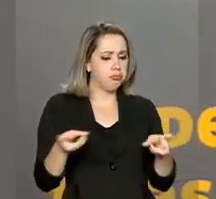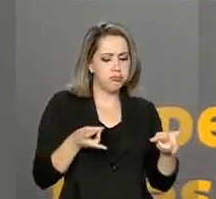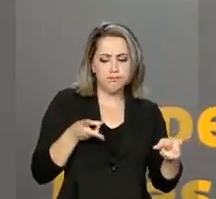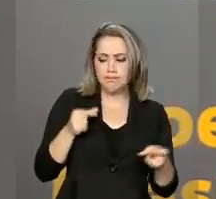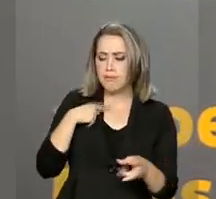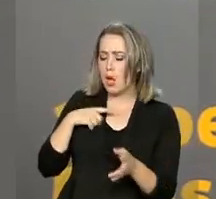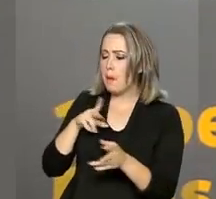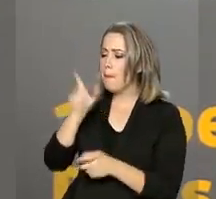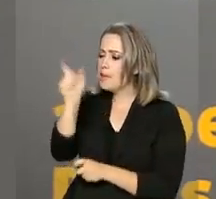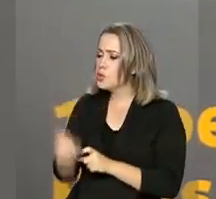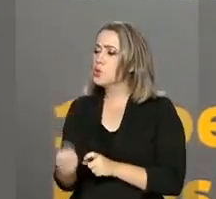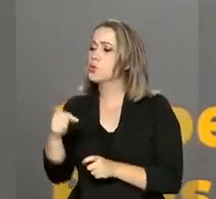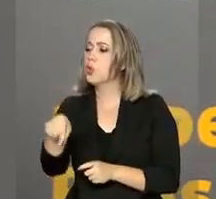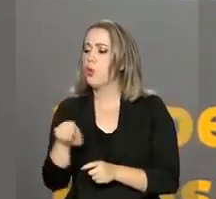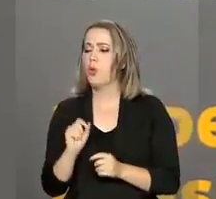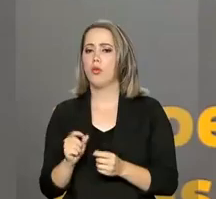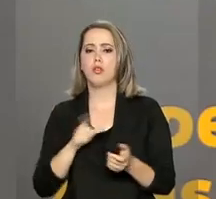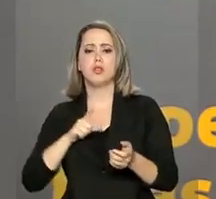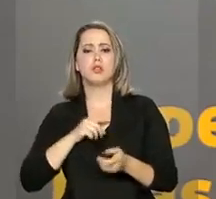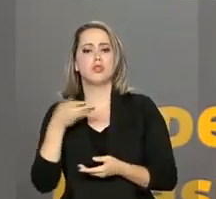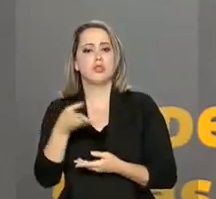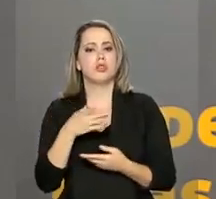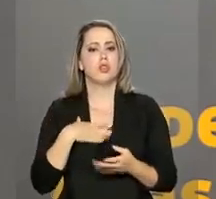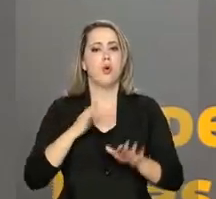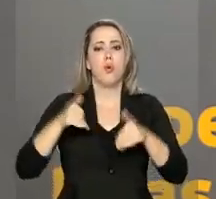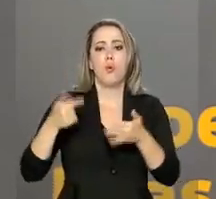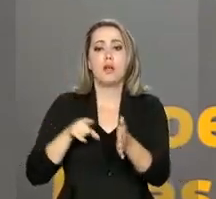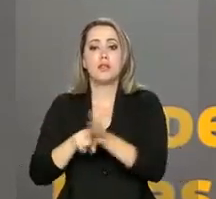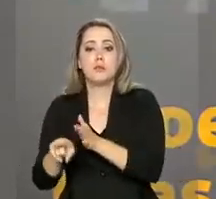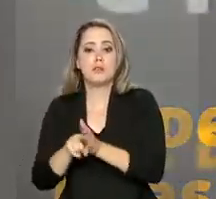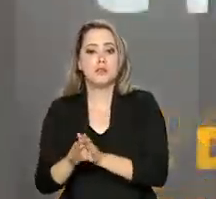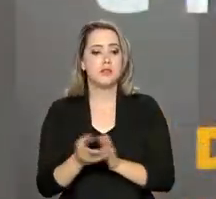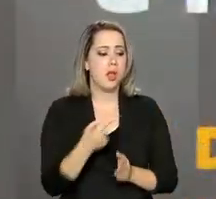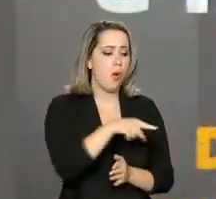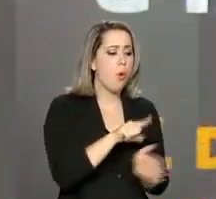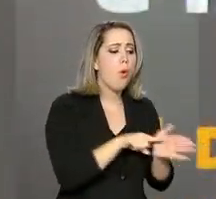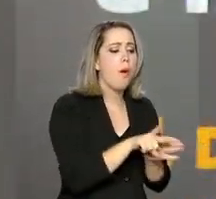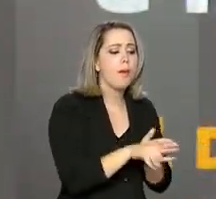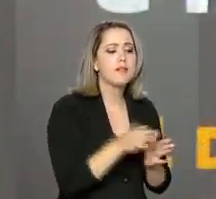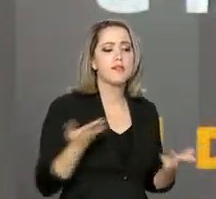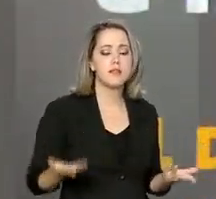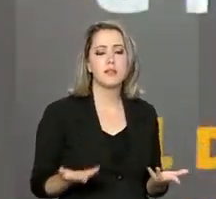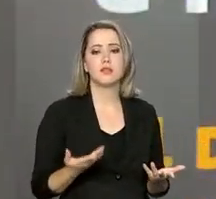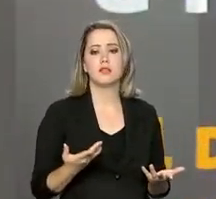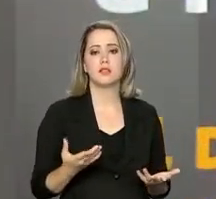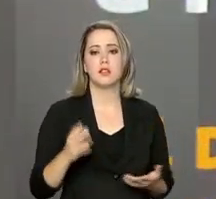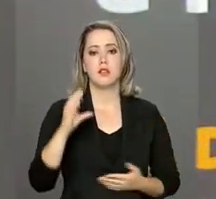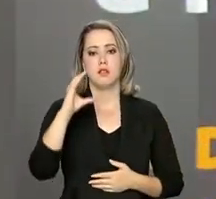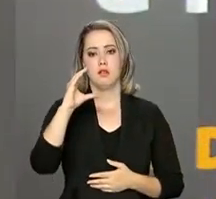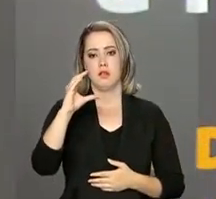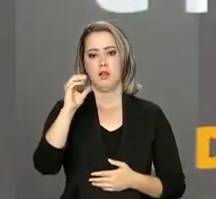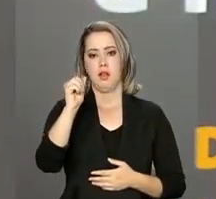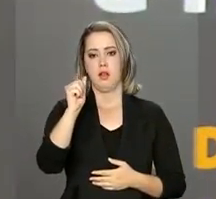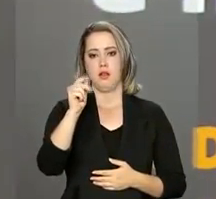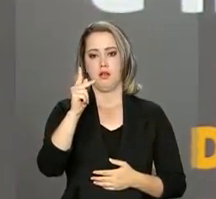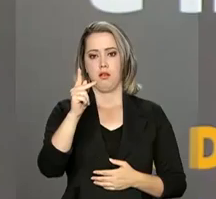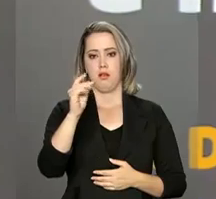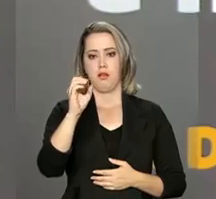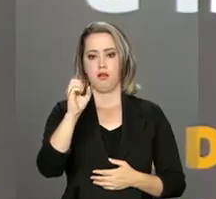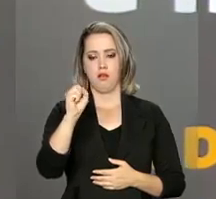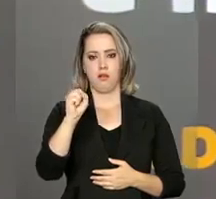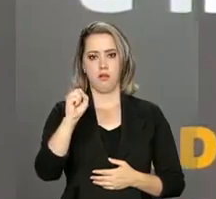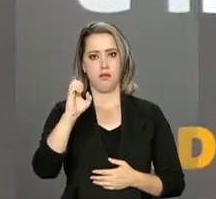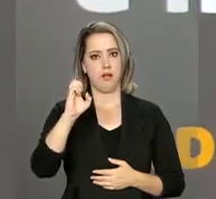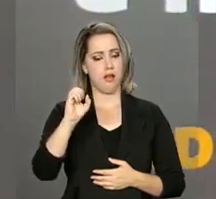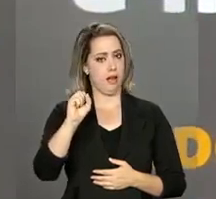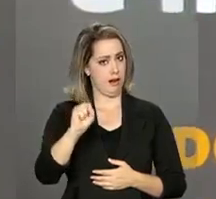pessoas, o que elas faziam na universidade, qual era a relação delas, que pesquisas elas faziam. A resposta da CAPES já foi super... foi assim... eu